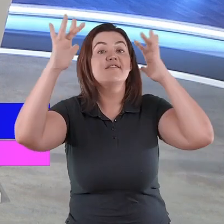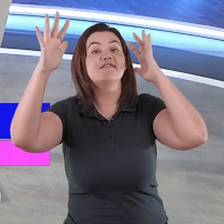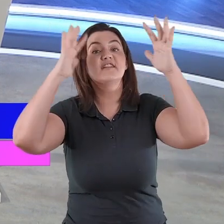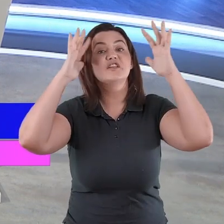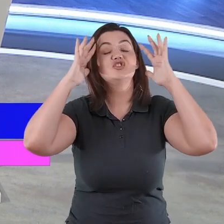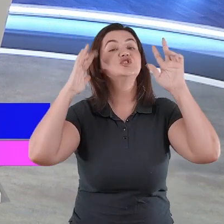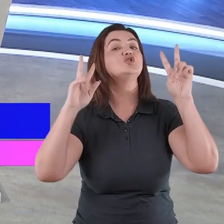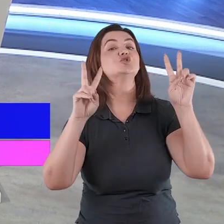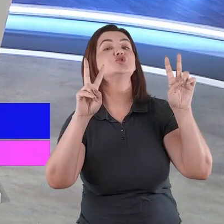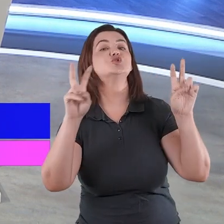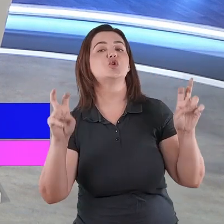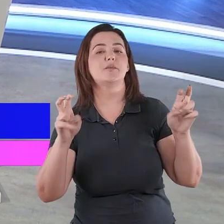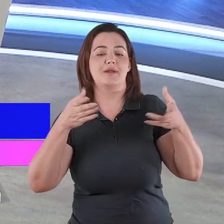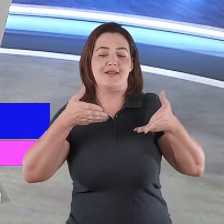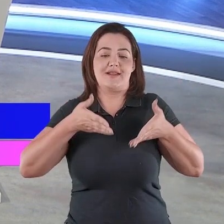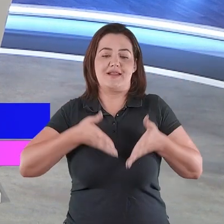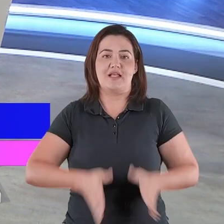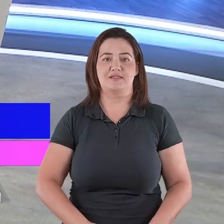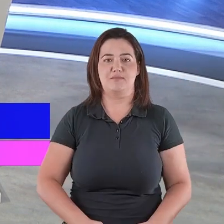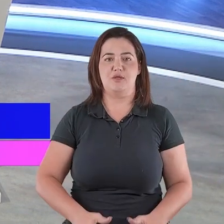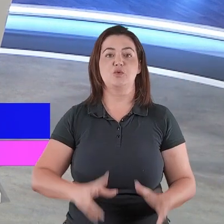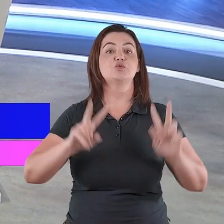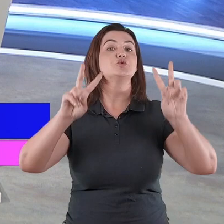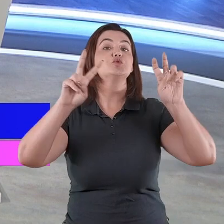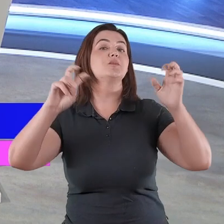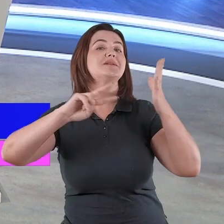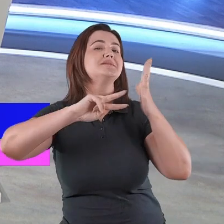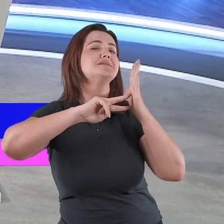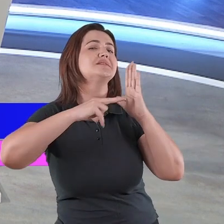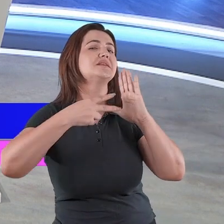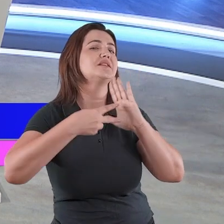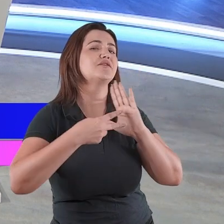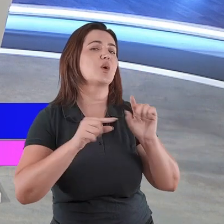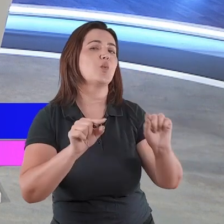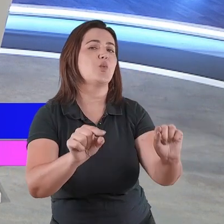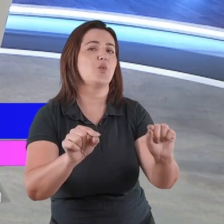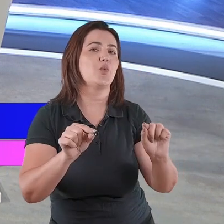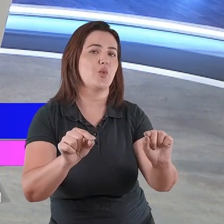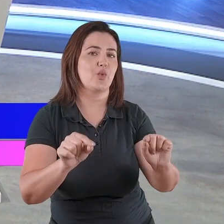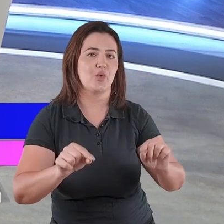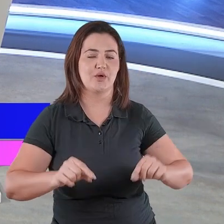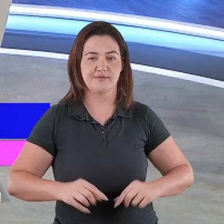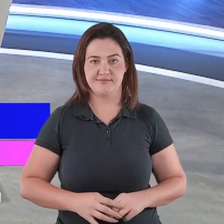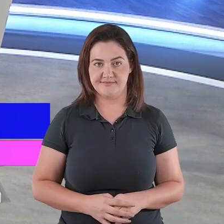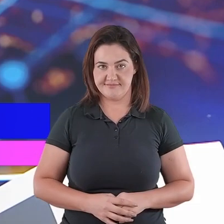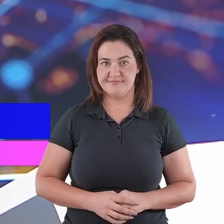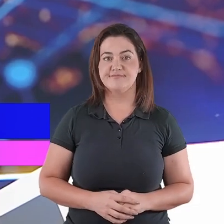um pouco mais no significado do nascimento de Cristo Jesus.